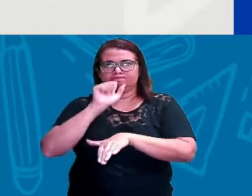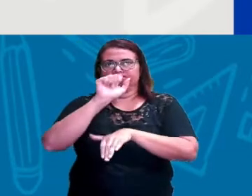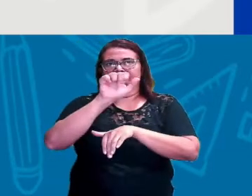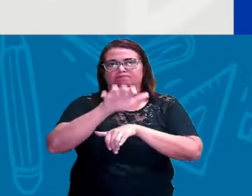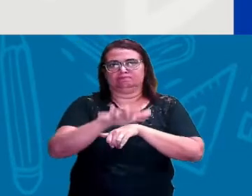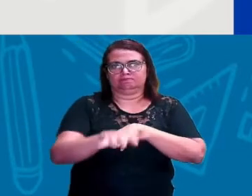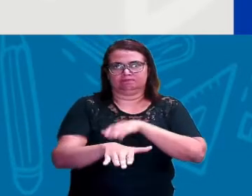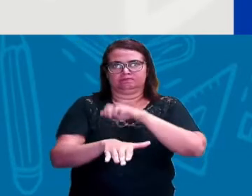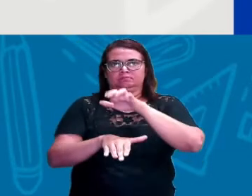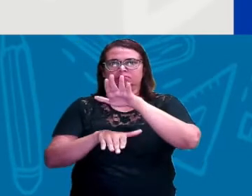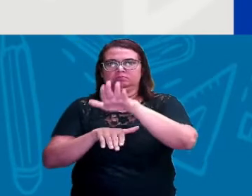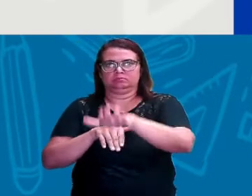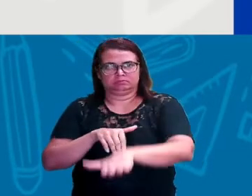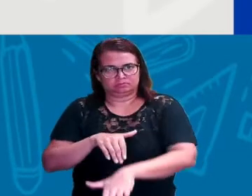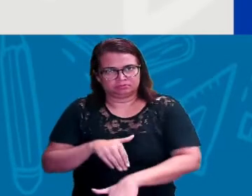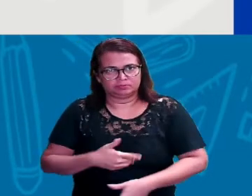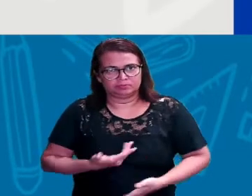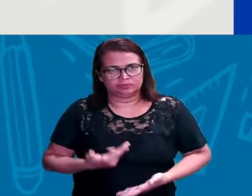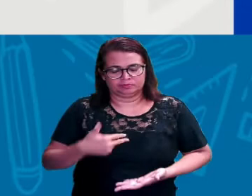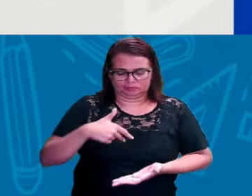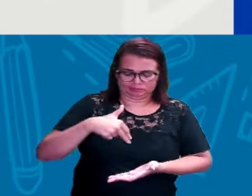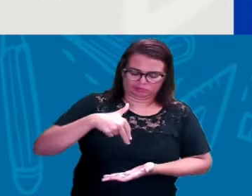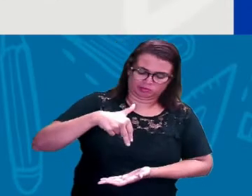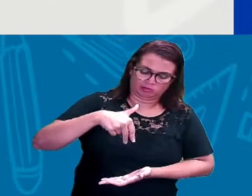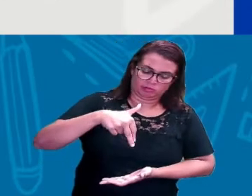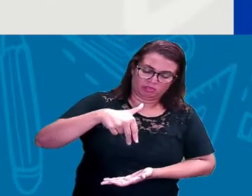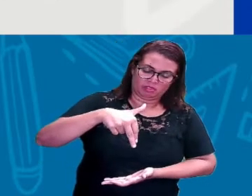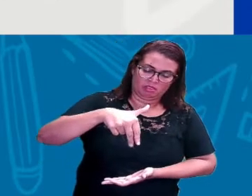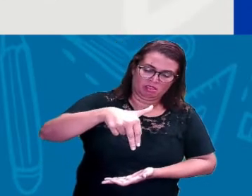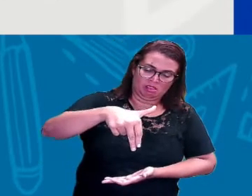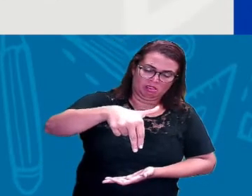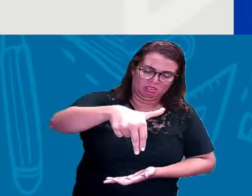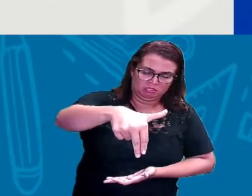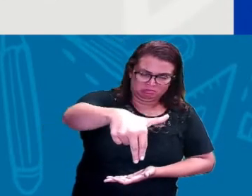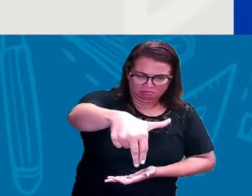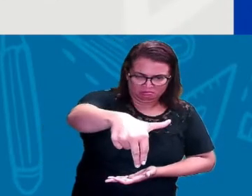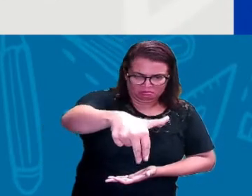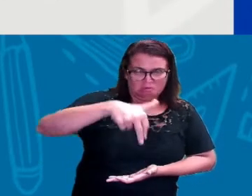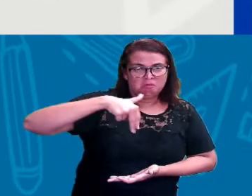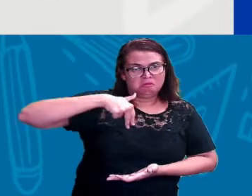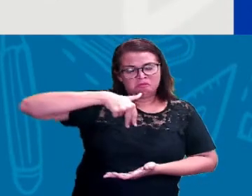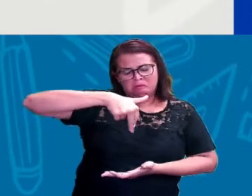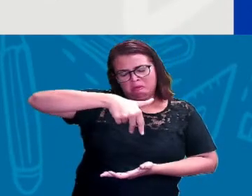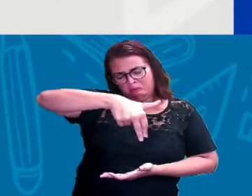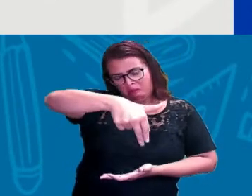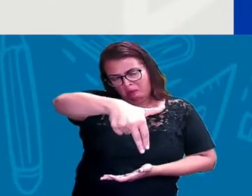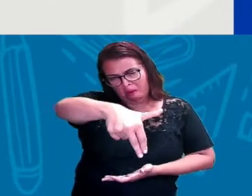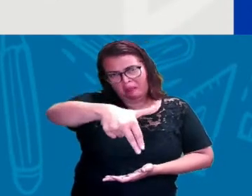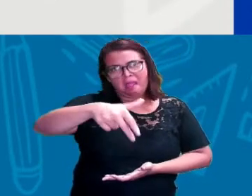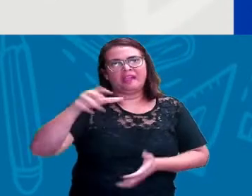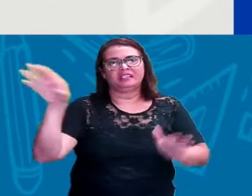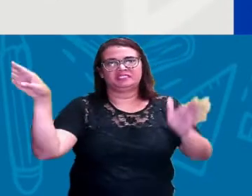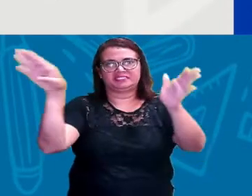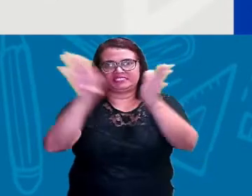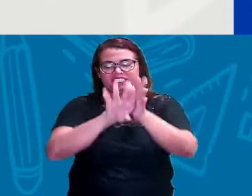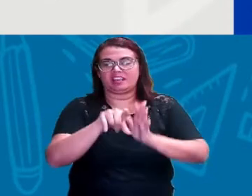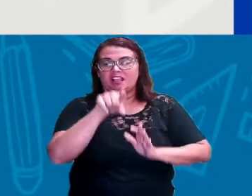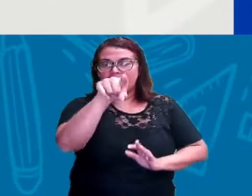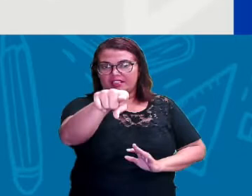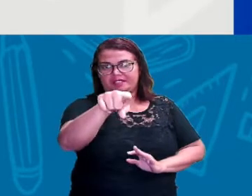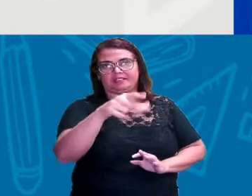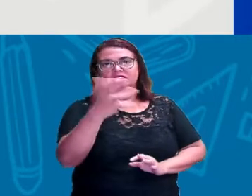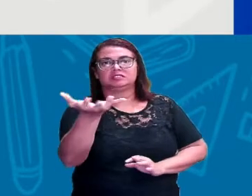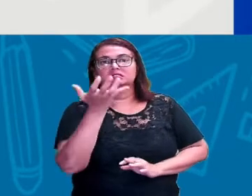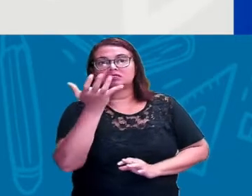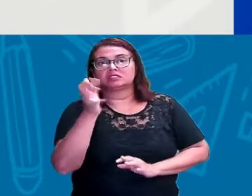substituir no lugar da palavra ponto, porque aí eu vou ter uma sucessão de passos para chegar ao destino. Eu